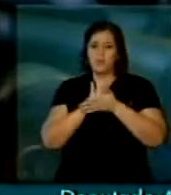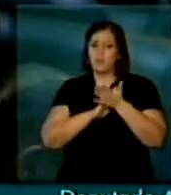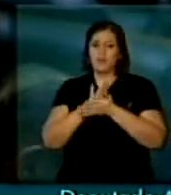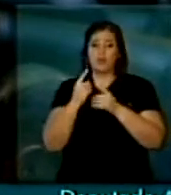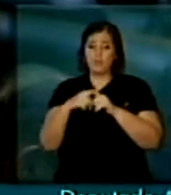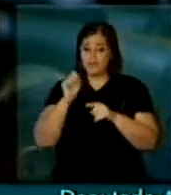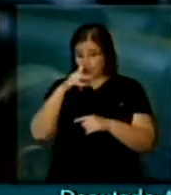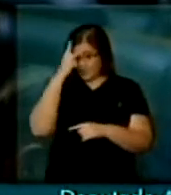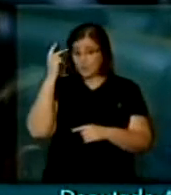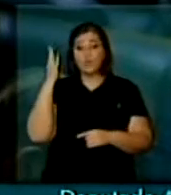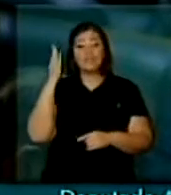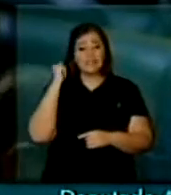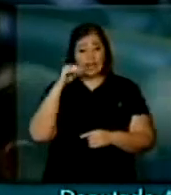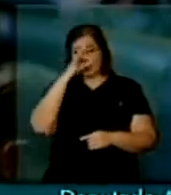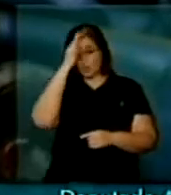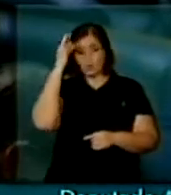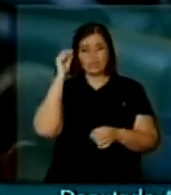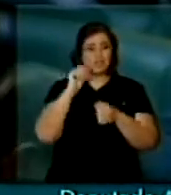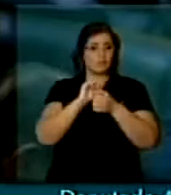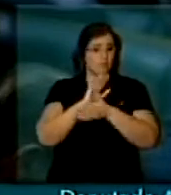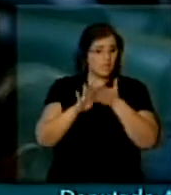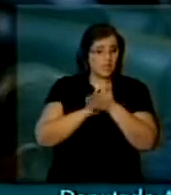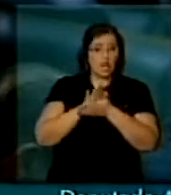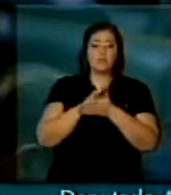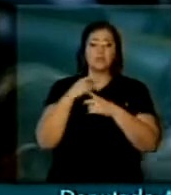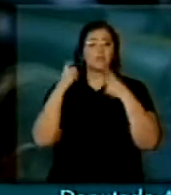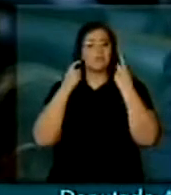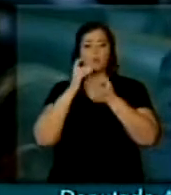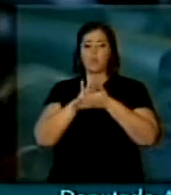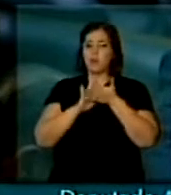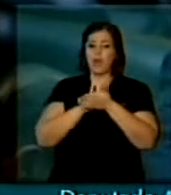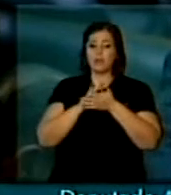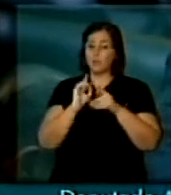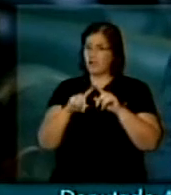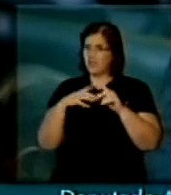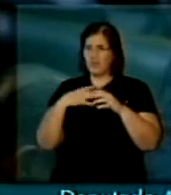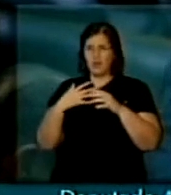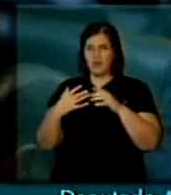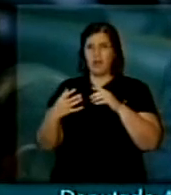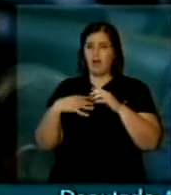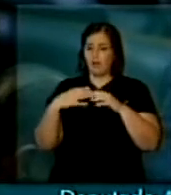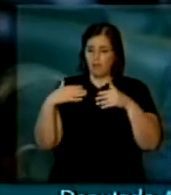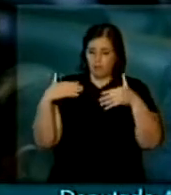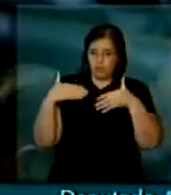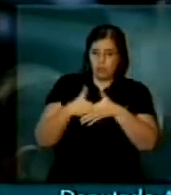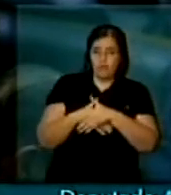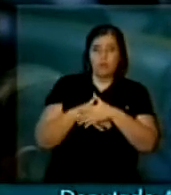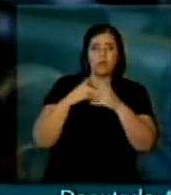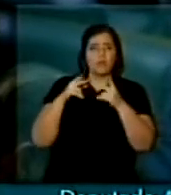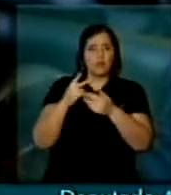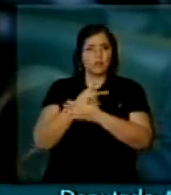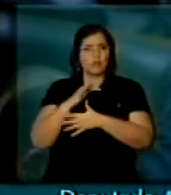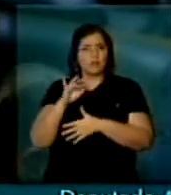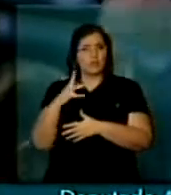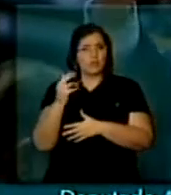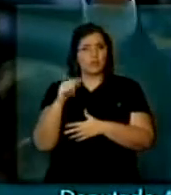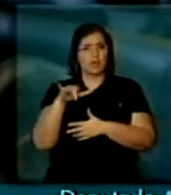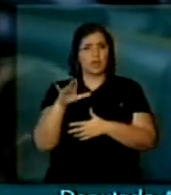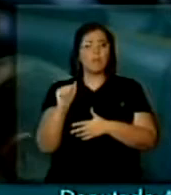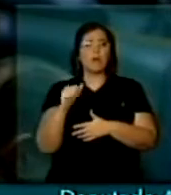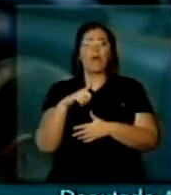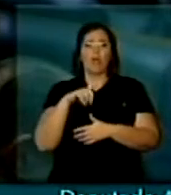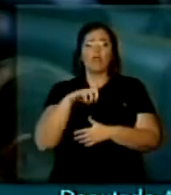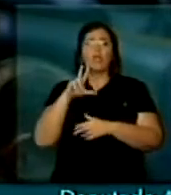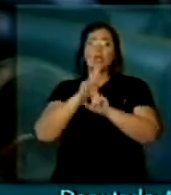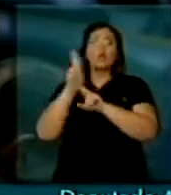sua inocência, não se preocupa. Mas se entregar a uma pressão, como está sendo feito no Ficha Limpa, tem um nome científico, um nome